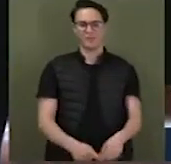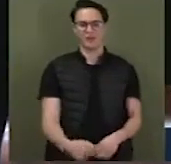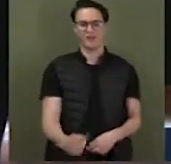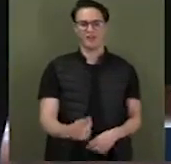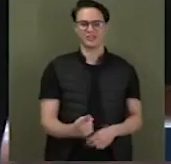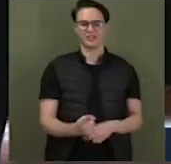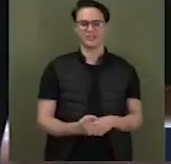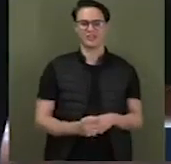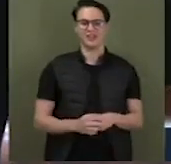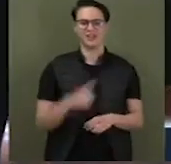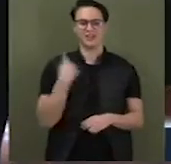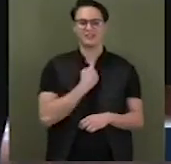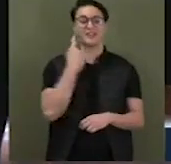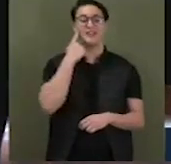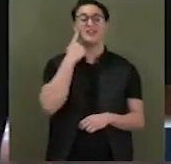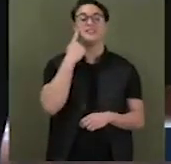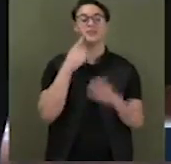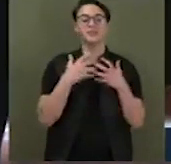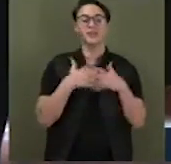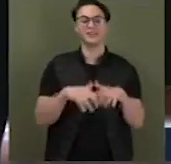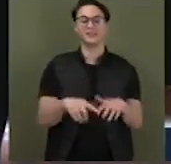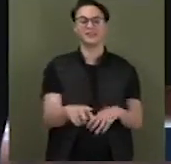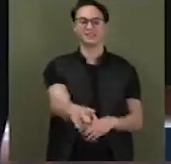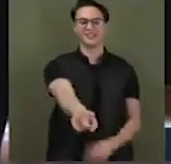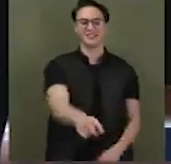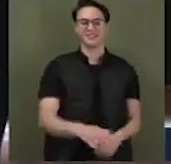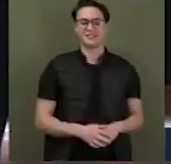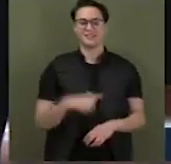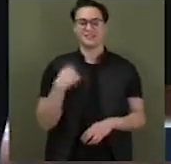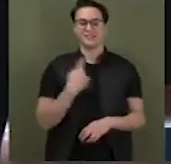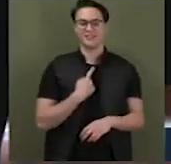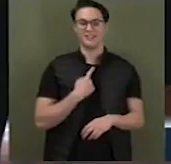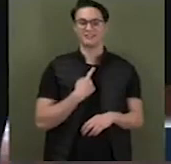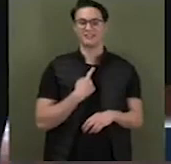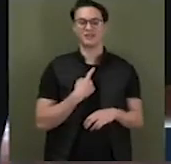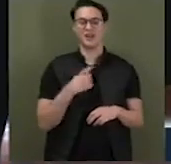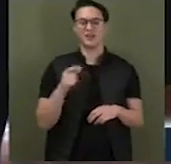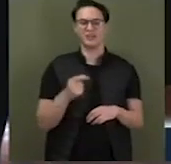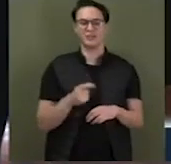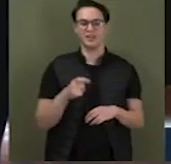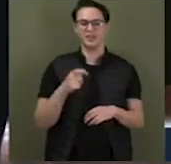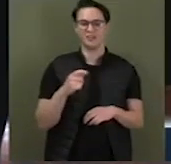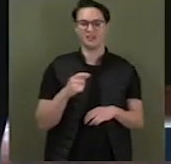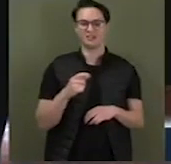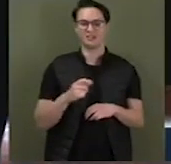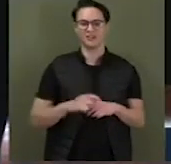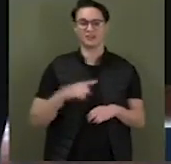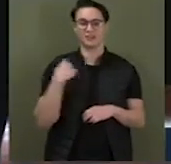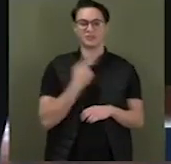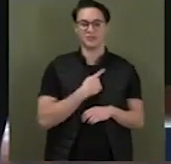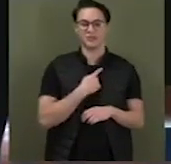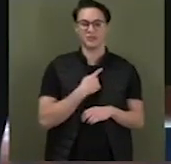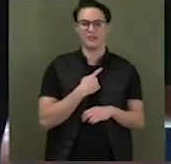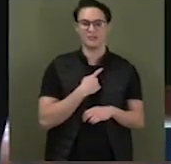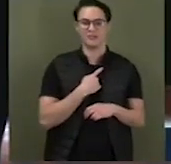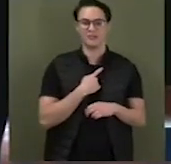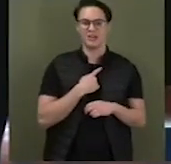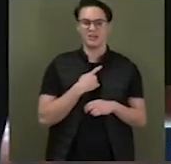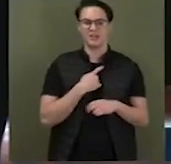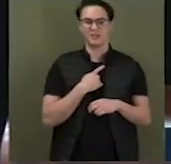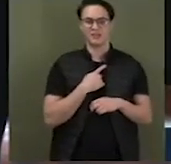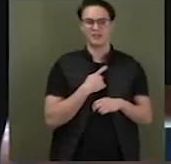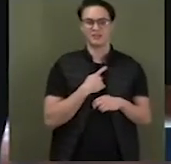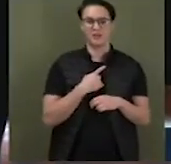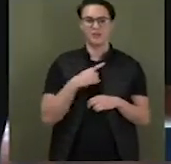farol e guia, Senado, em cada passo, compromisso de nação, laços